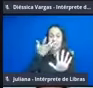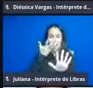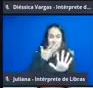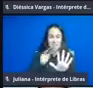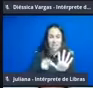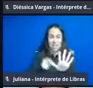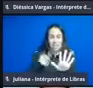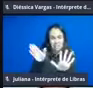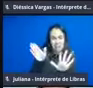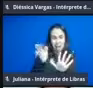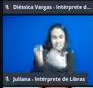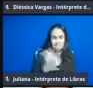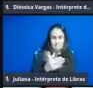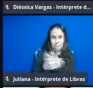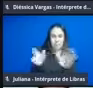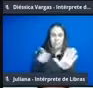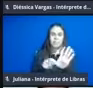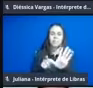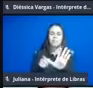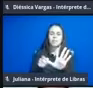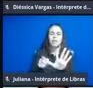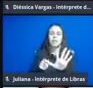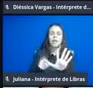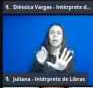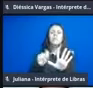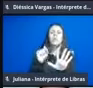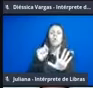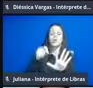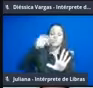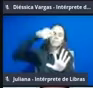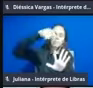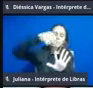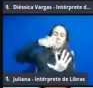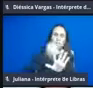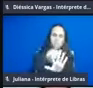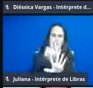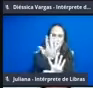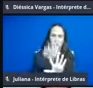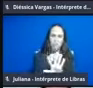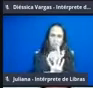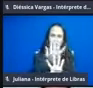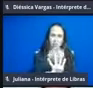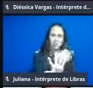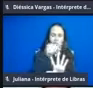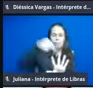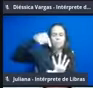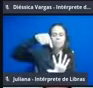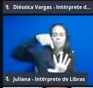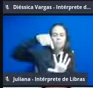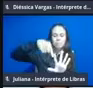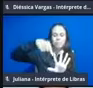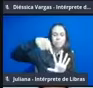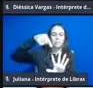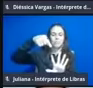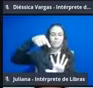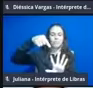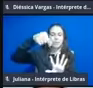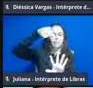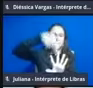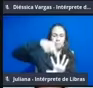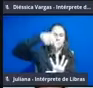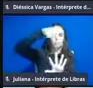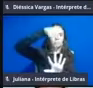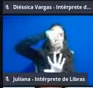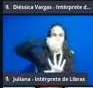borboleta, ela ia tocando no interior da flor, onde continha o glitter colorido, e ia passando de flor em flor.